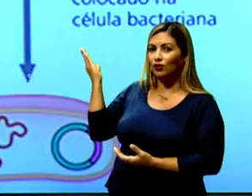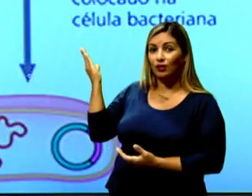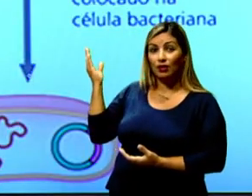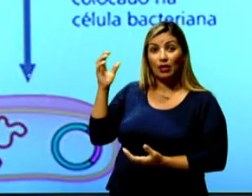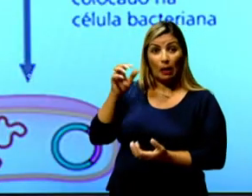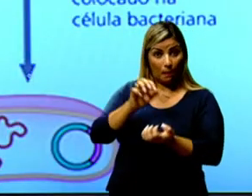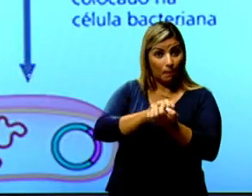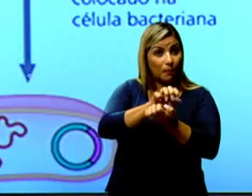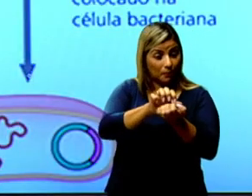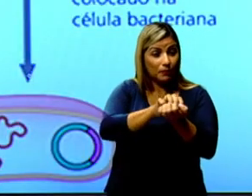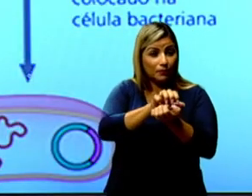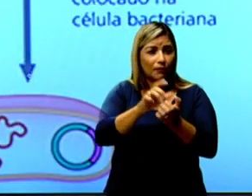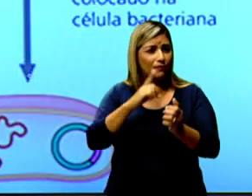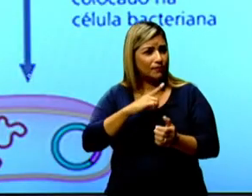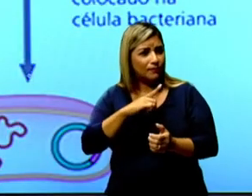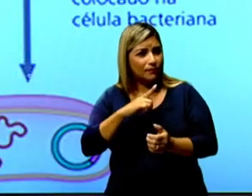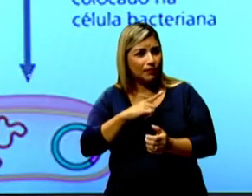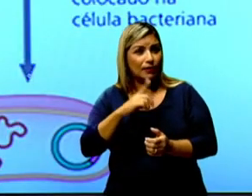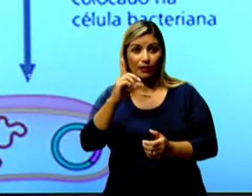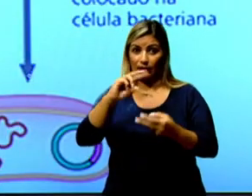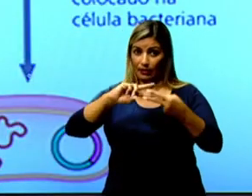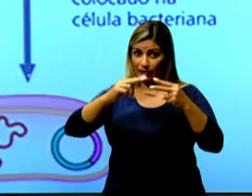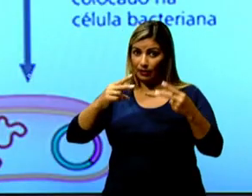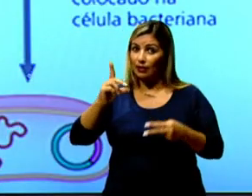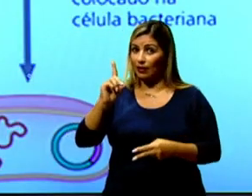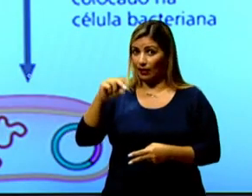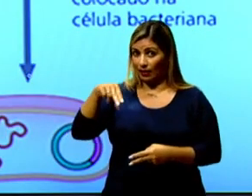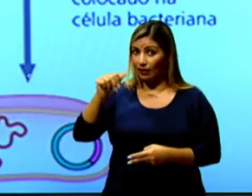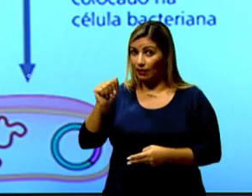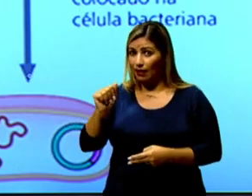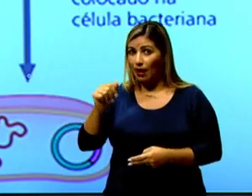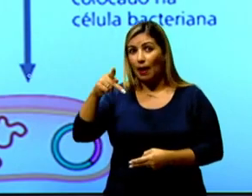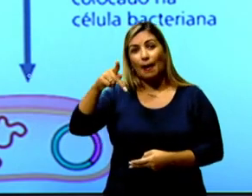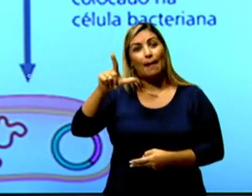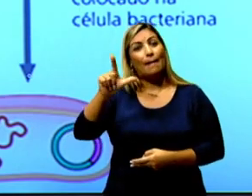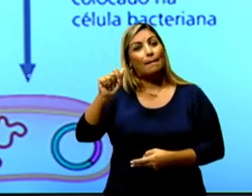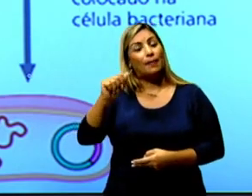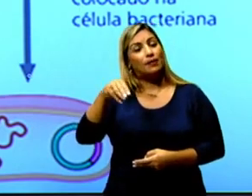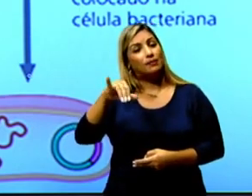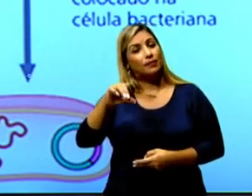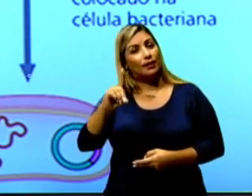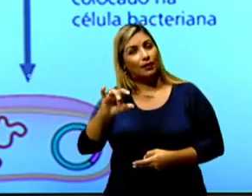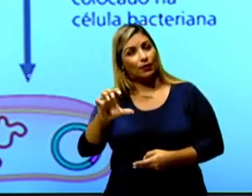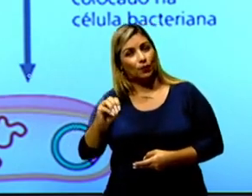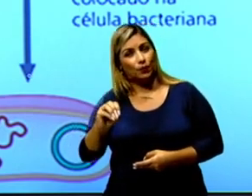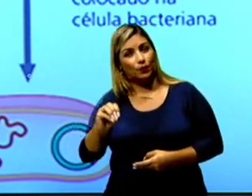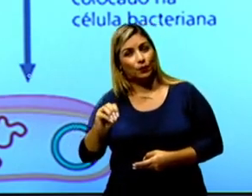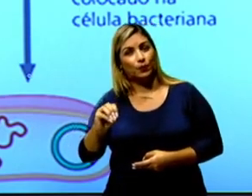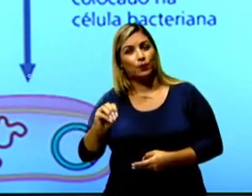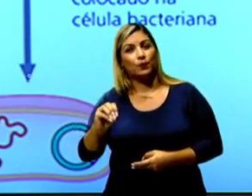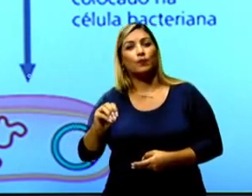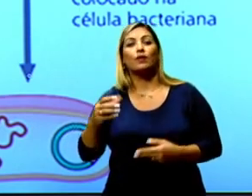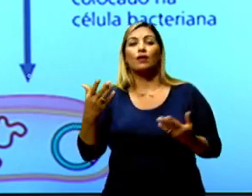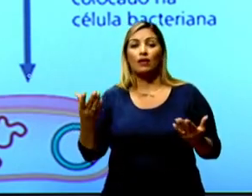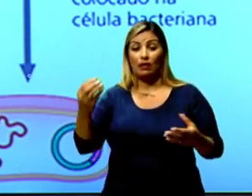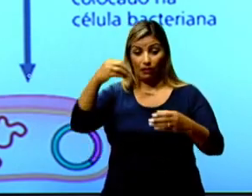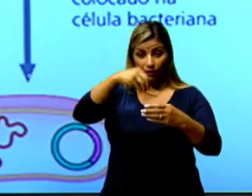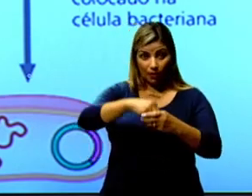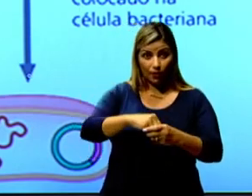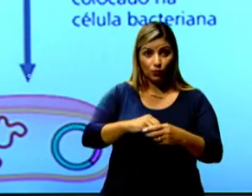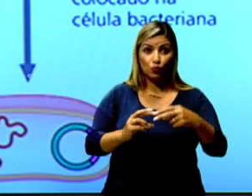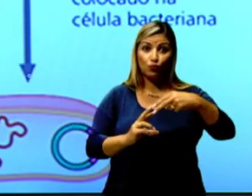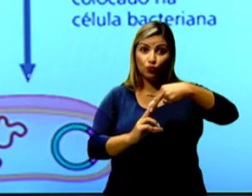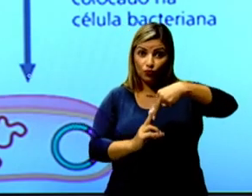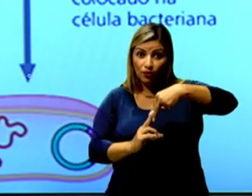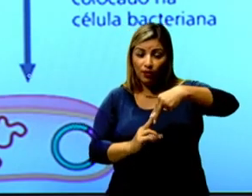as bactérias possuem esse DNA na forma de plasmídio e nele é inserido o gene